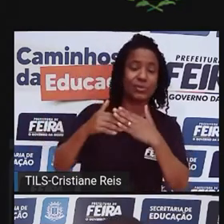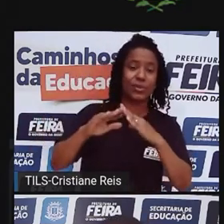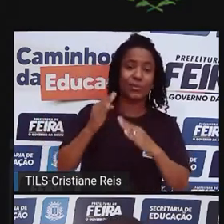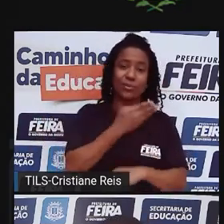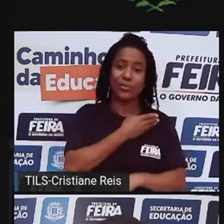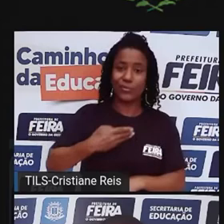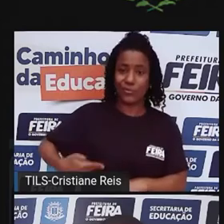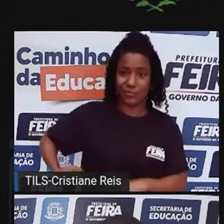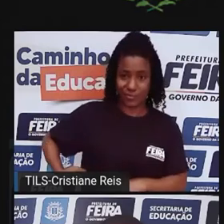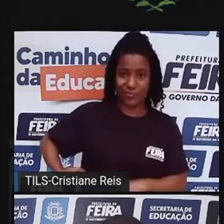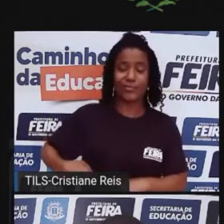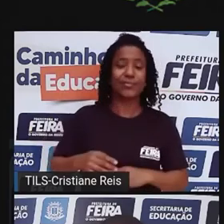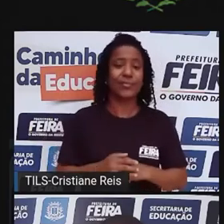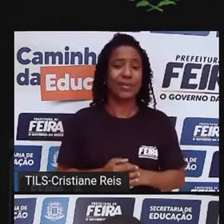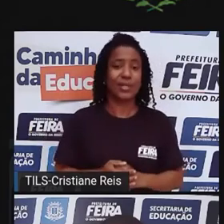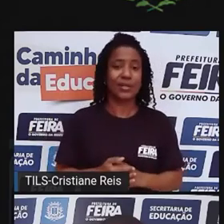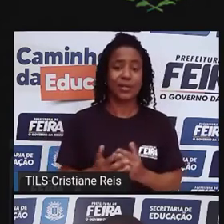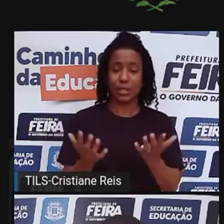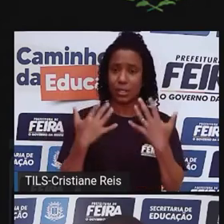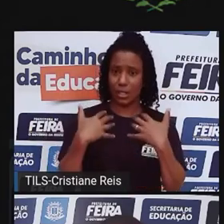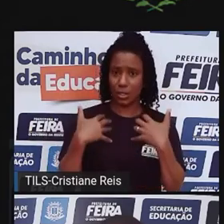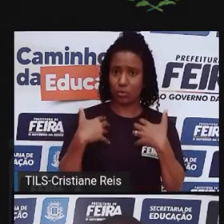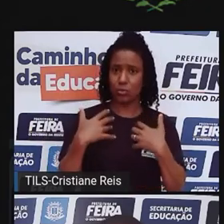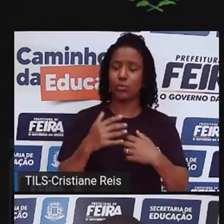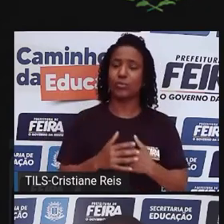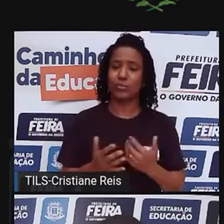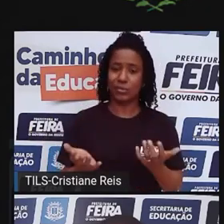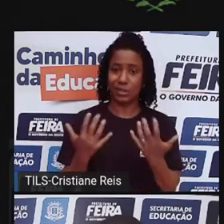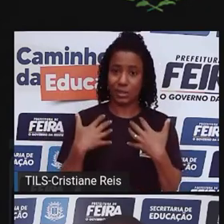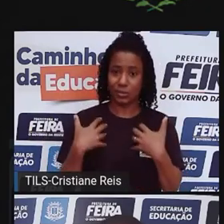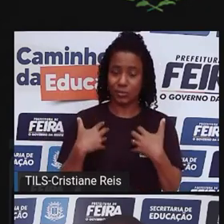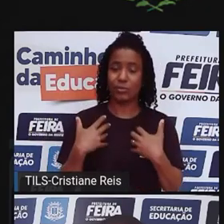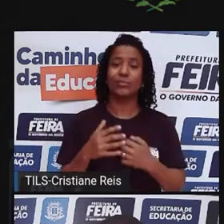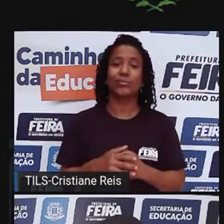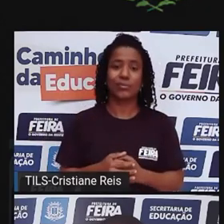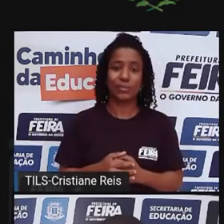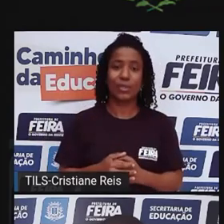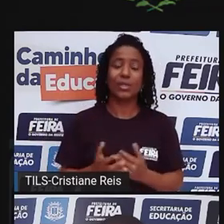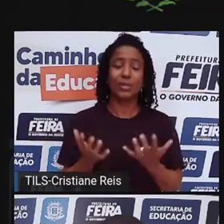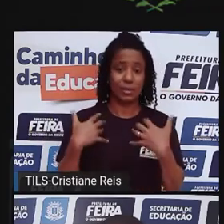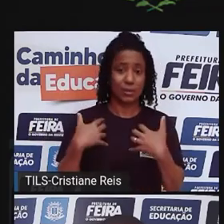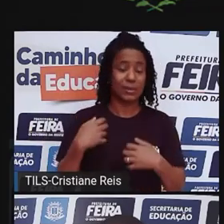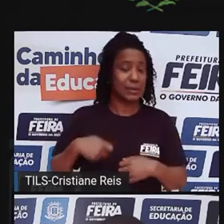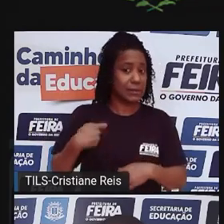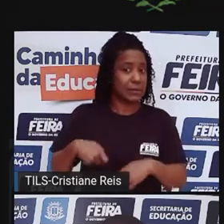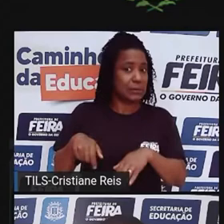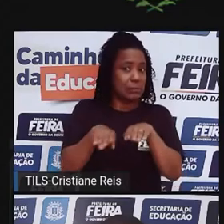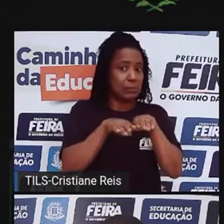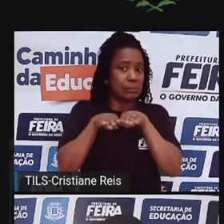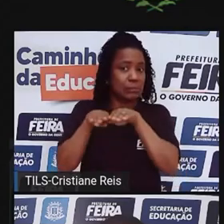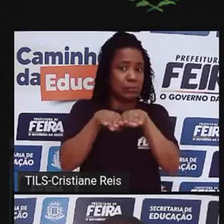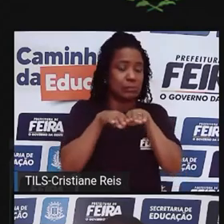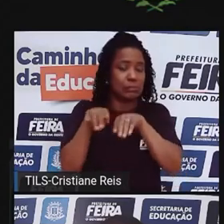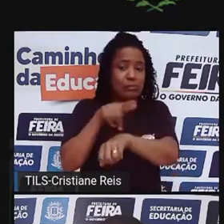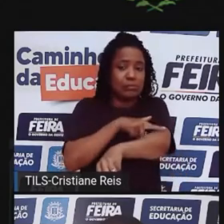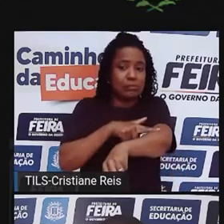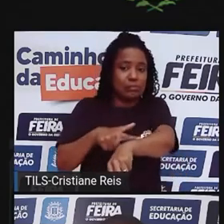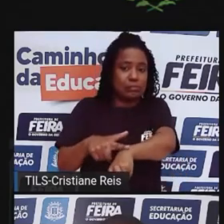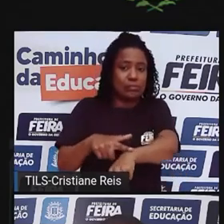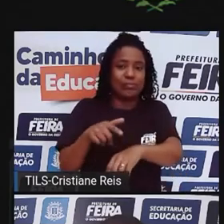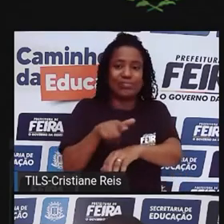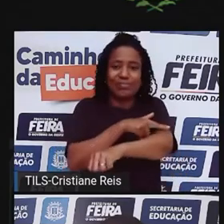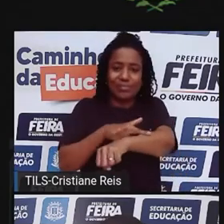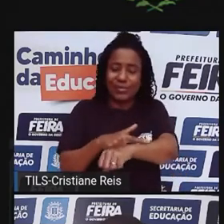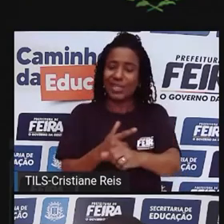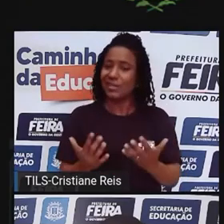tinha que negar a minha não heterossexualidade e eu tinha que estar o tempo todo me readequando. Isso traz traumas, isso traz dores,